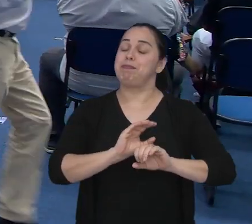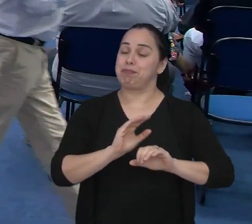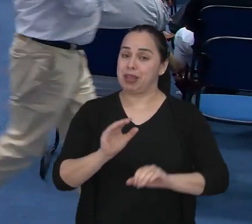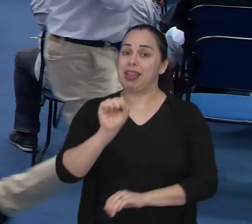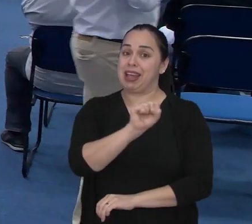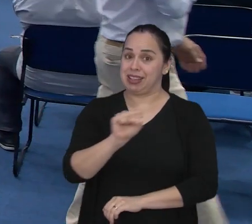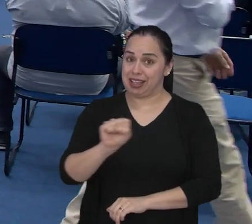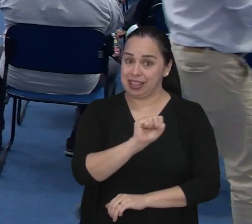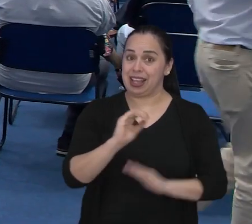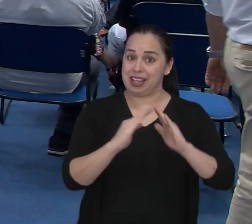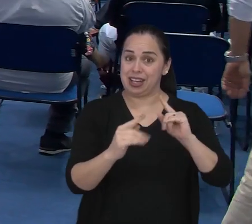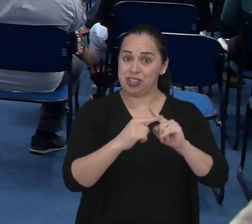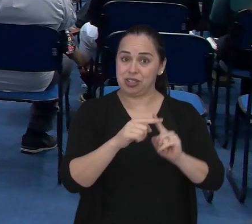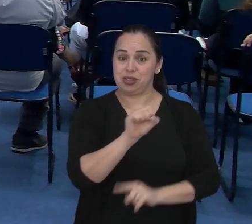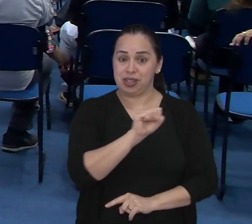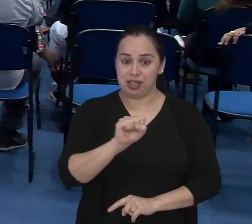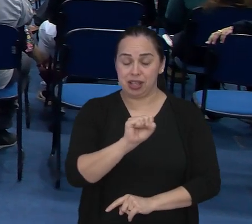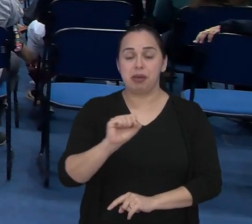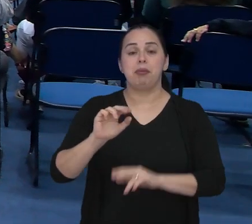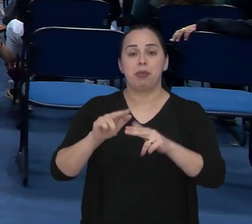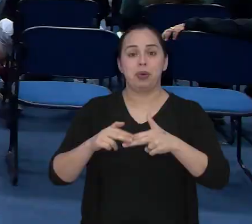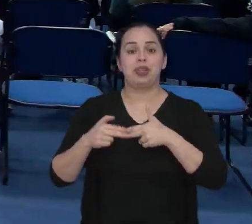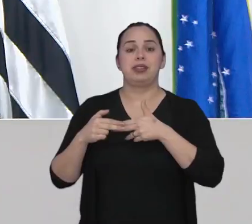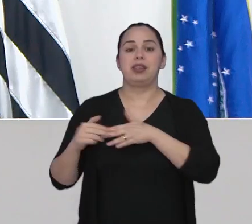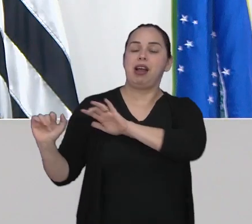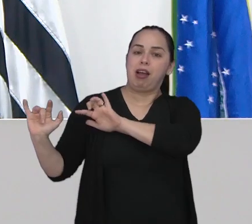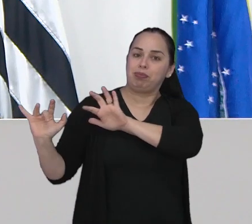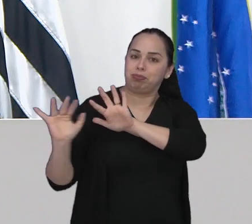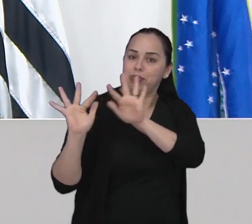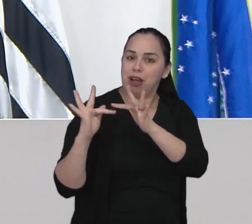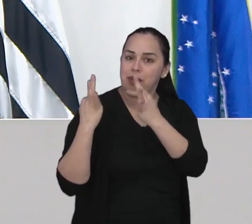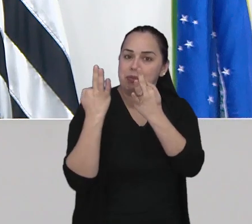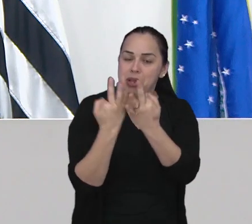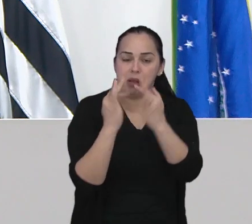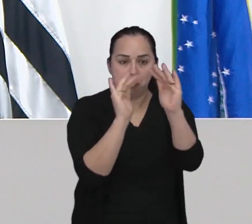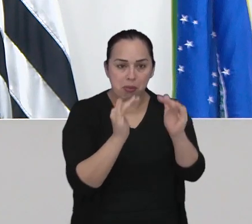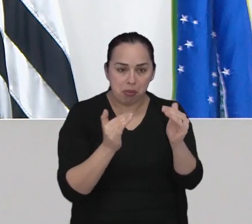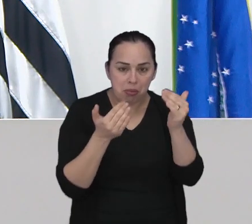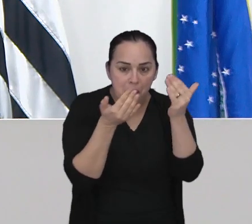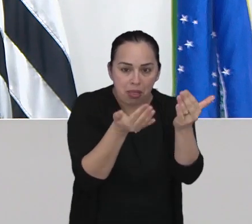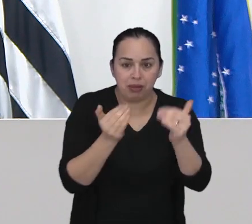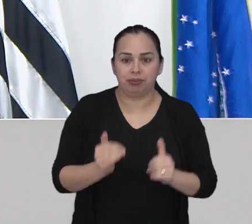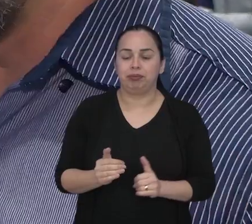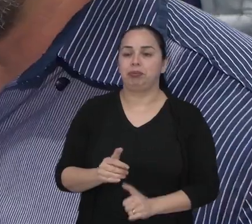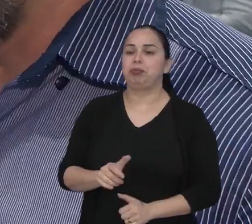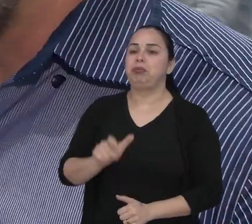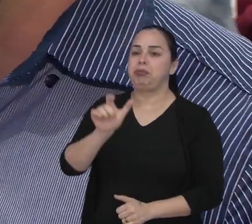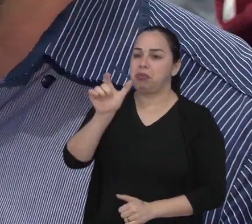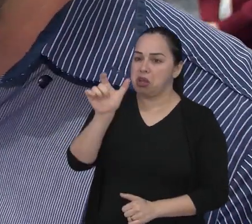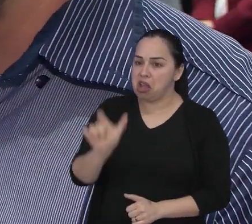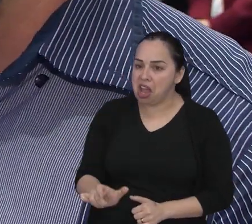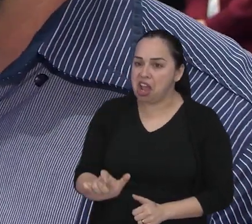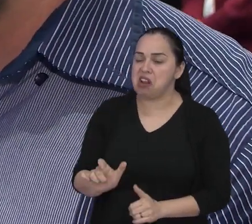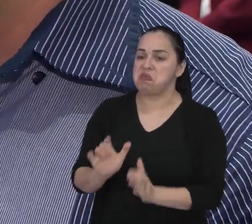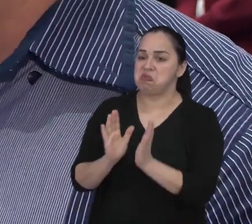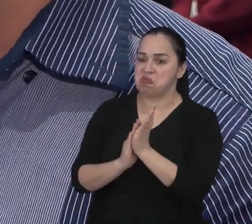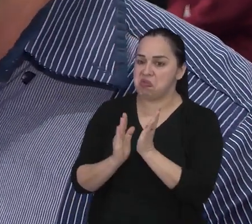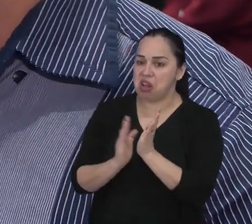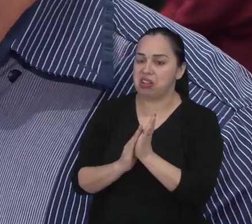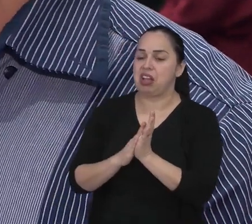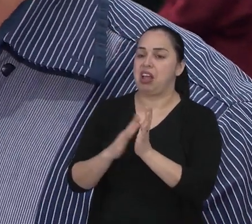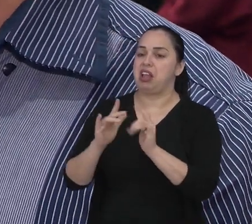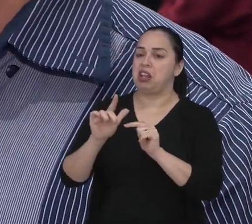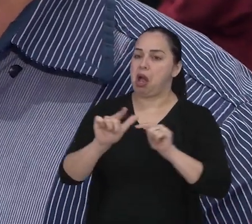Amigos e familiares que participaram da cerimônia também elogiaram o homenageado. Ele realmente é um cidadão que